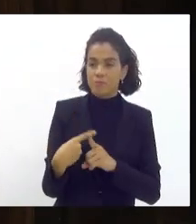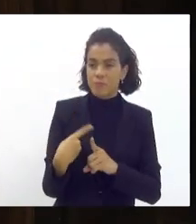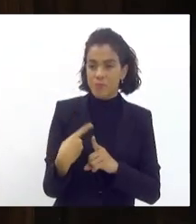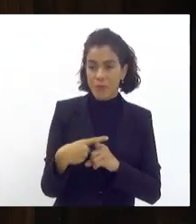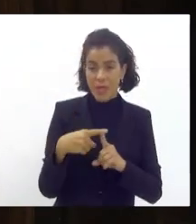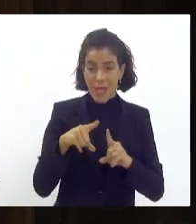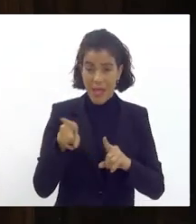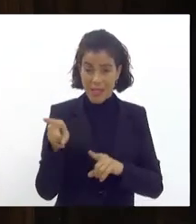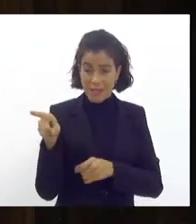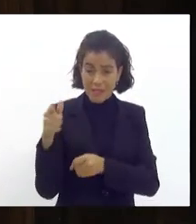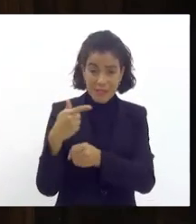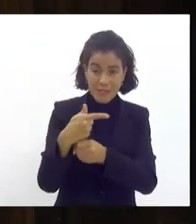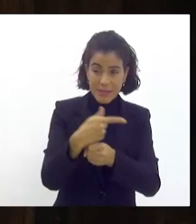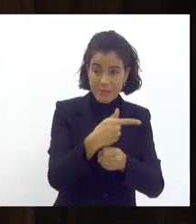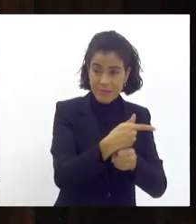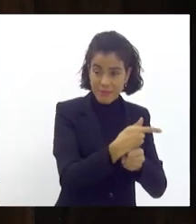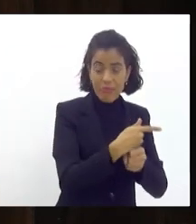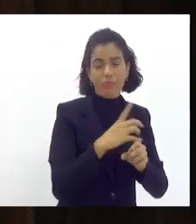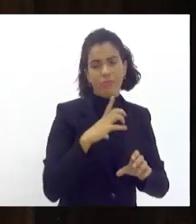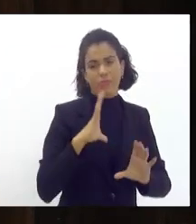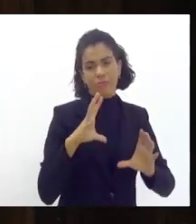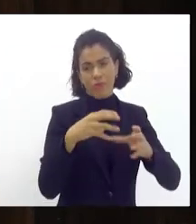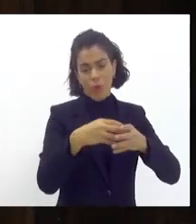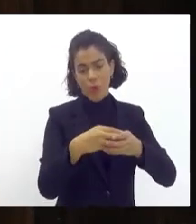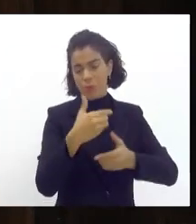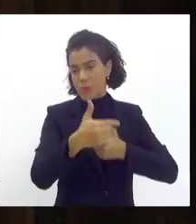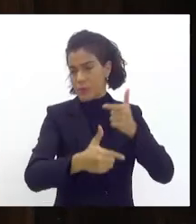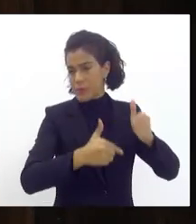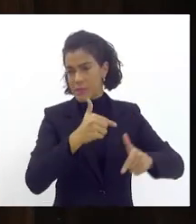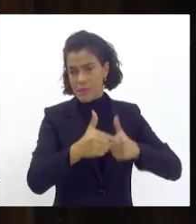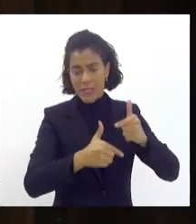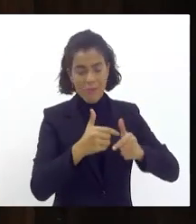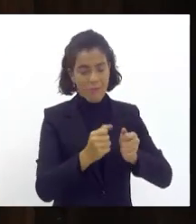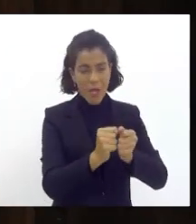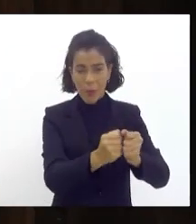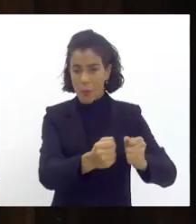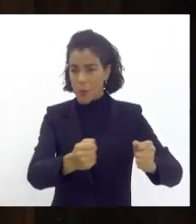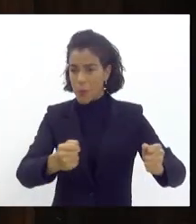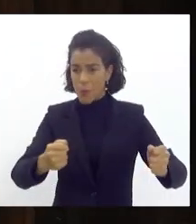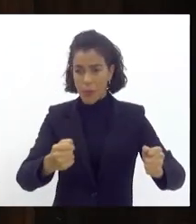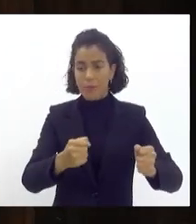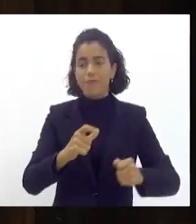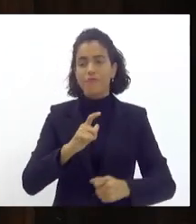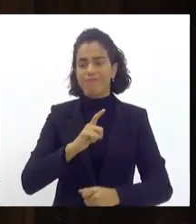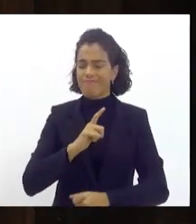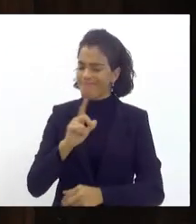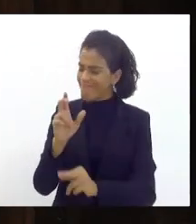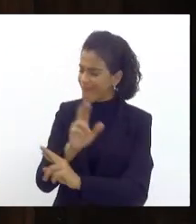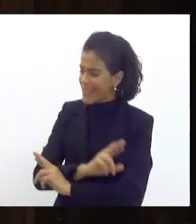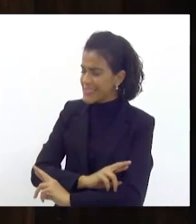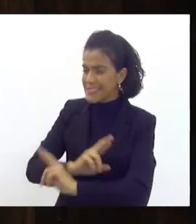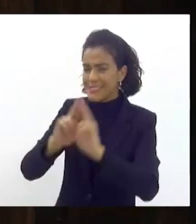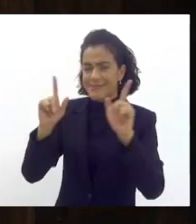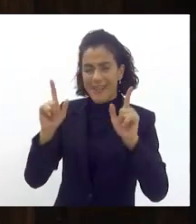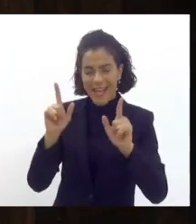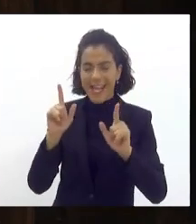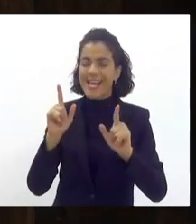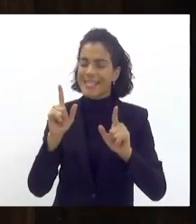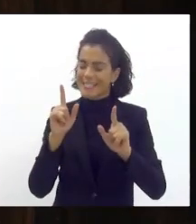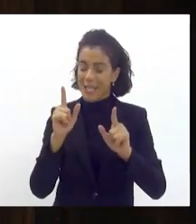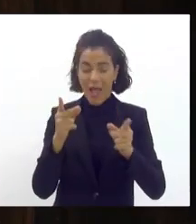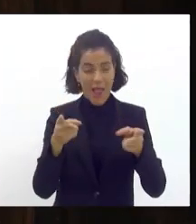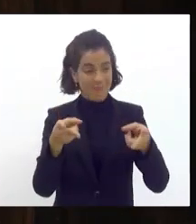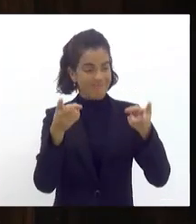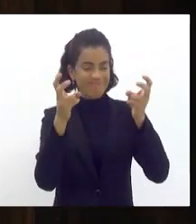escolas tem um grupo de trabalhadores enorme faz uma diferença enorme no carnaval do Rio de Janeiro